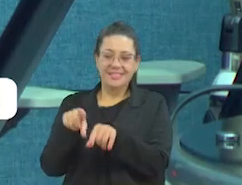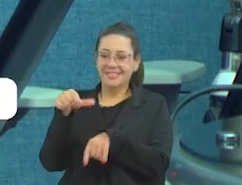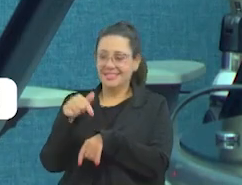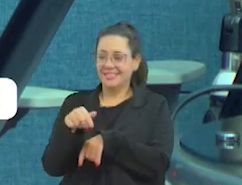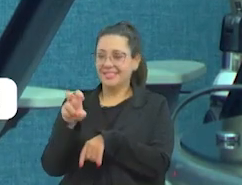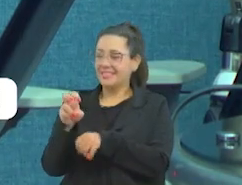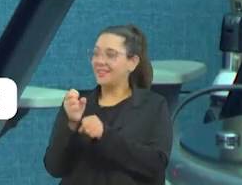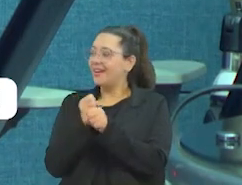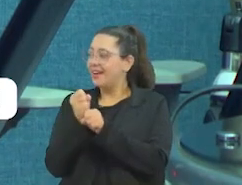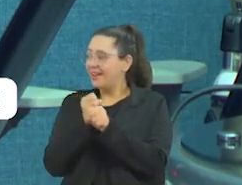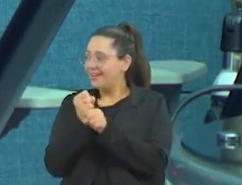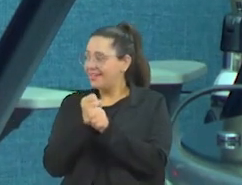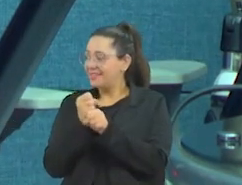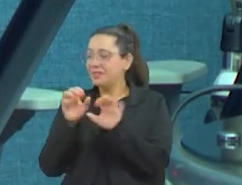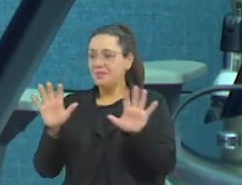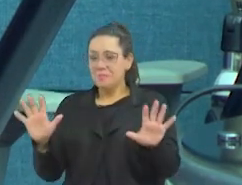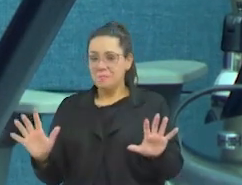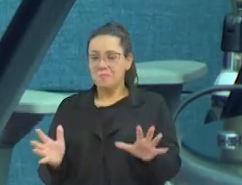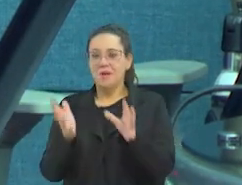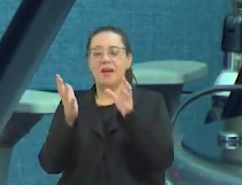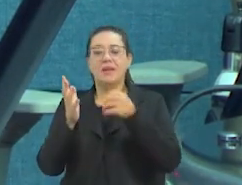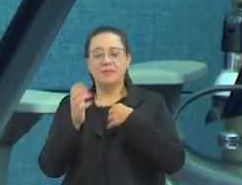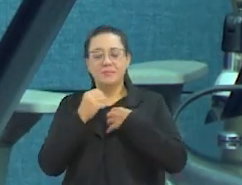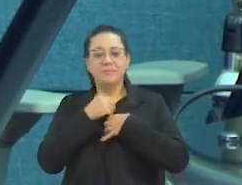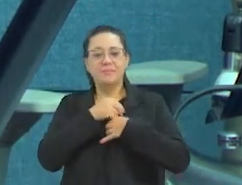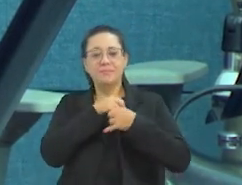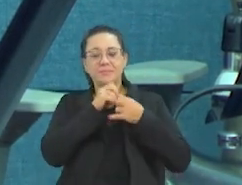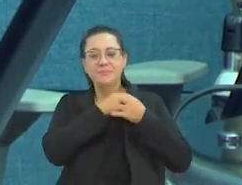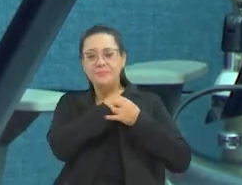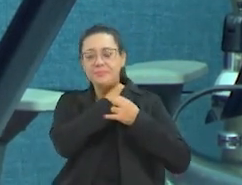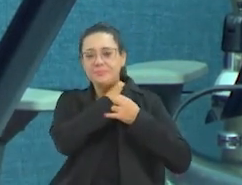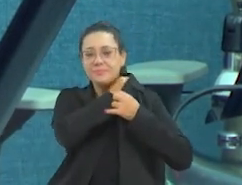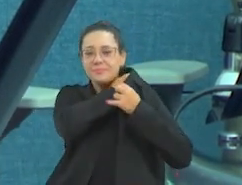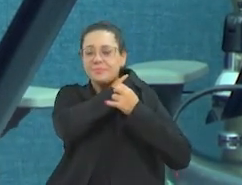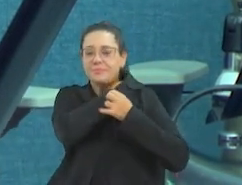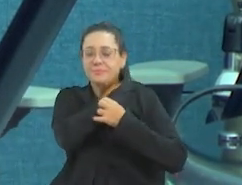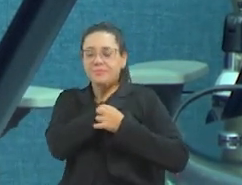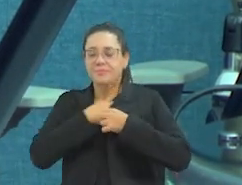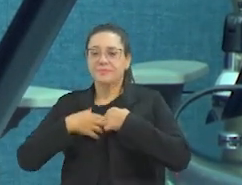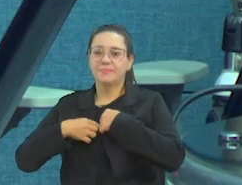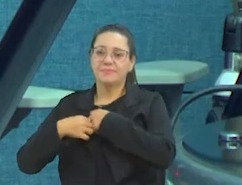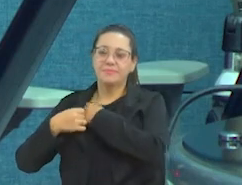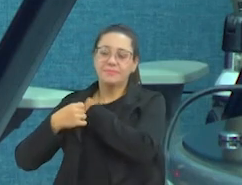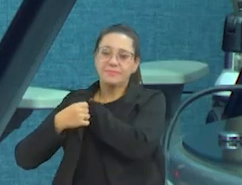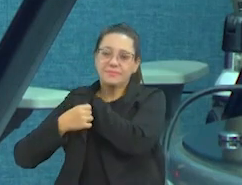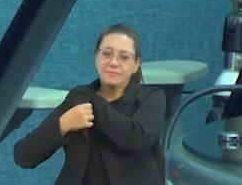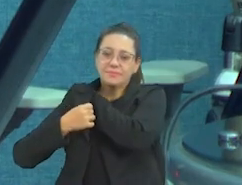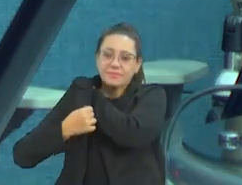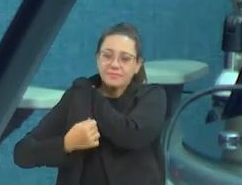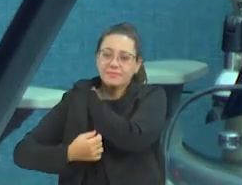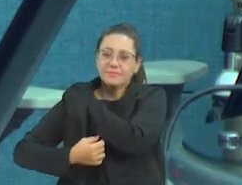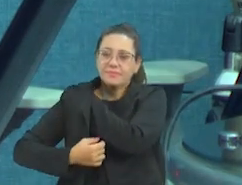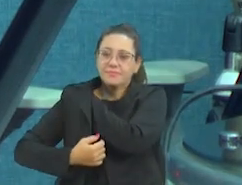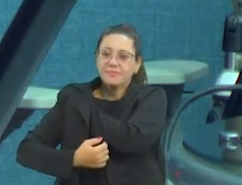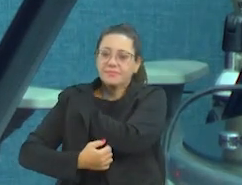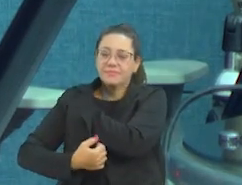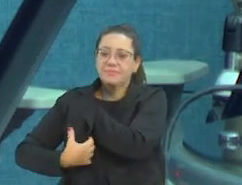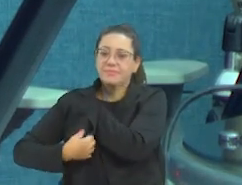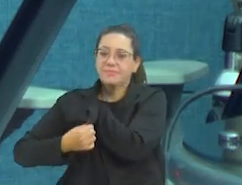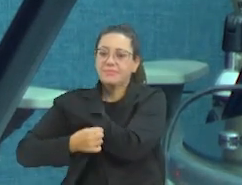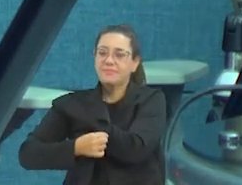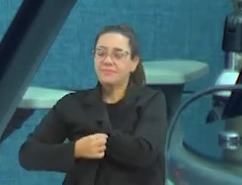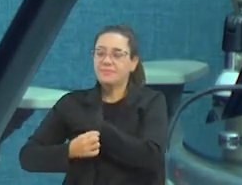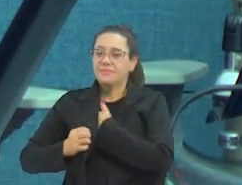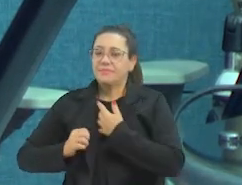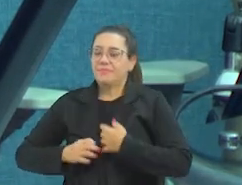Votoporanga a crescer. É uma parceria com o Executivo muito grande. E não somente com o Executivo, a Câmara tem as